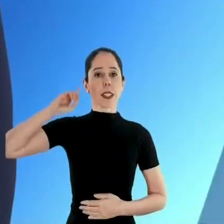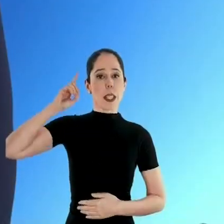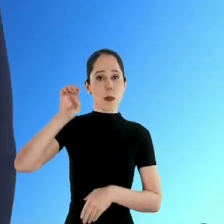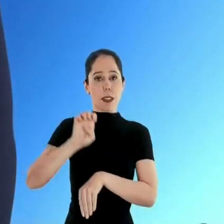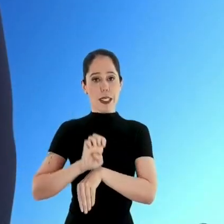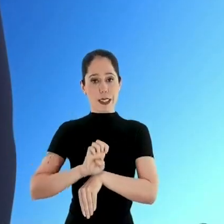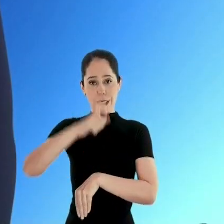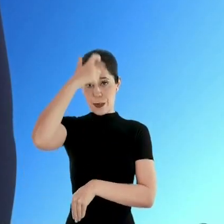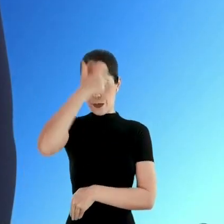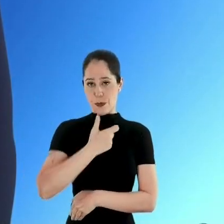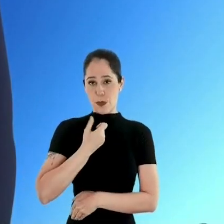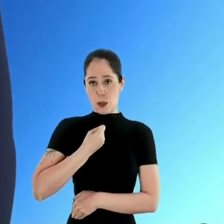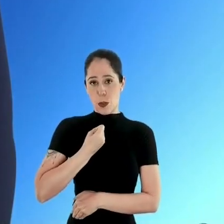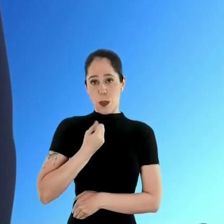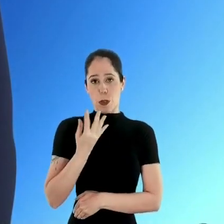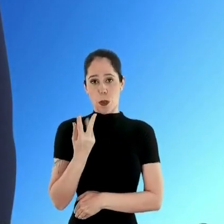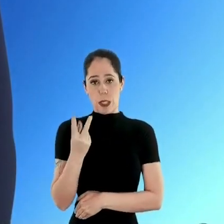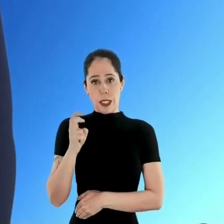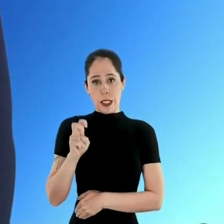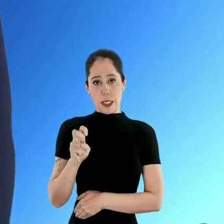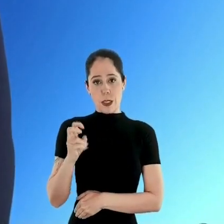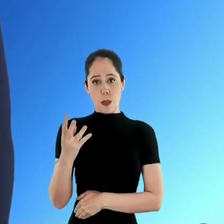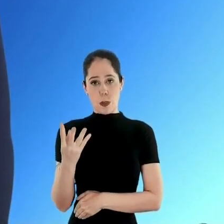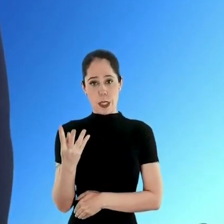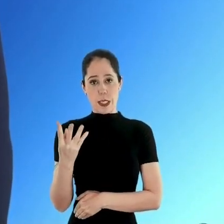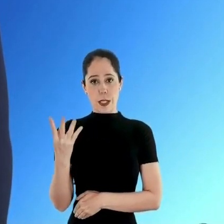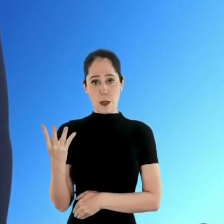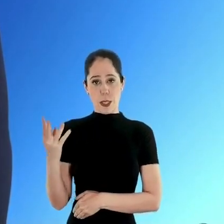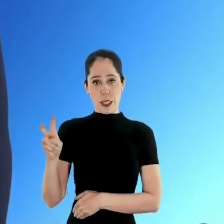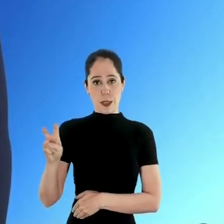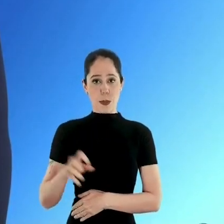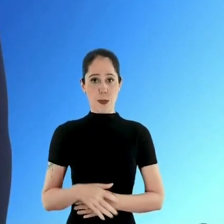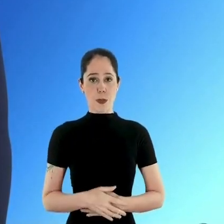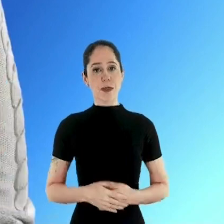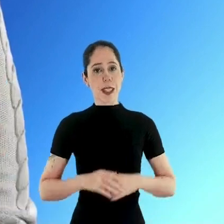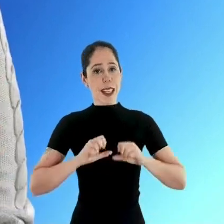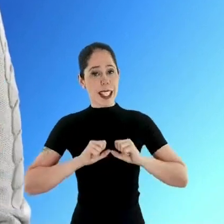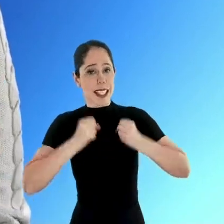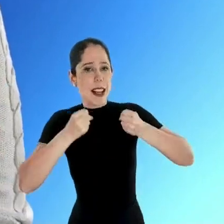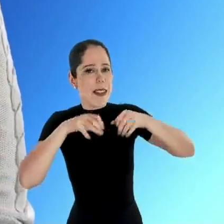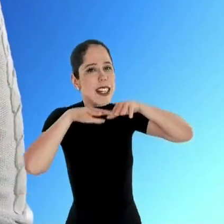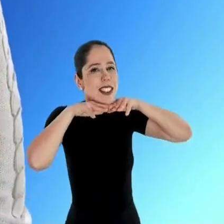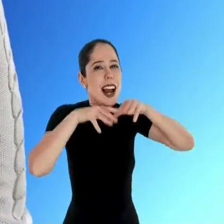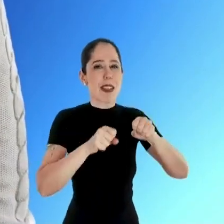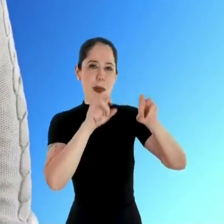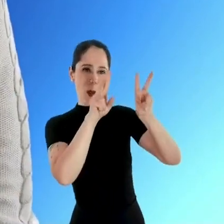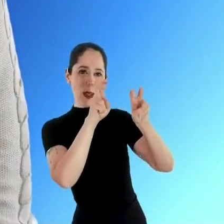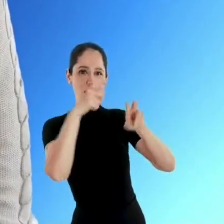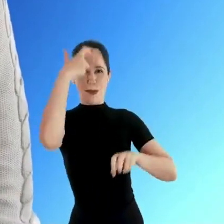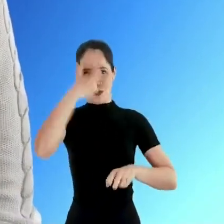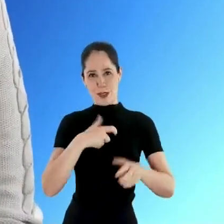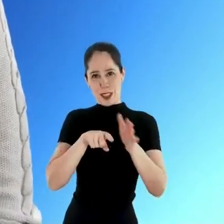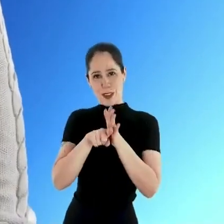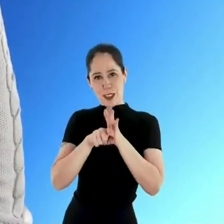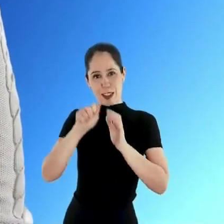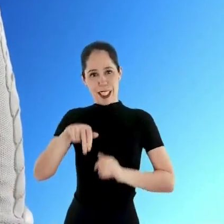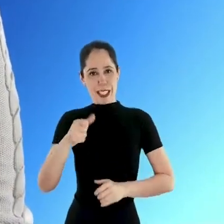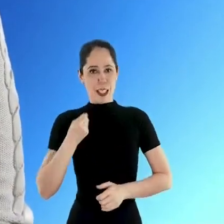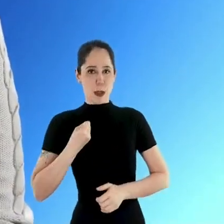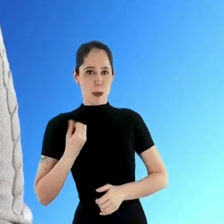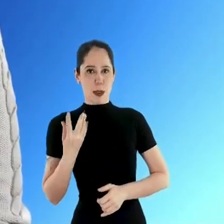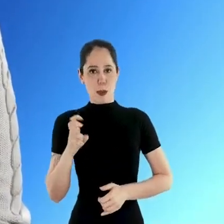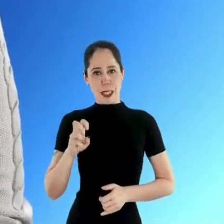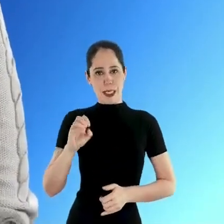Para a deputada estadual, Adriane Wink, o 45445. Pela causa animal, investigadora Ana